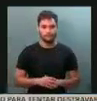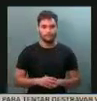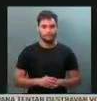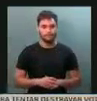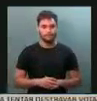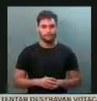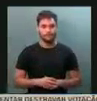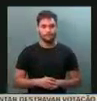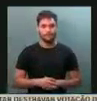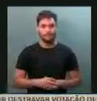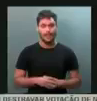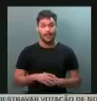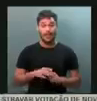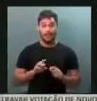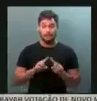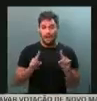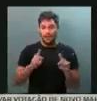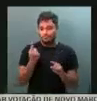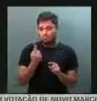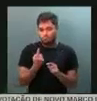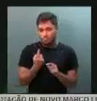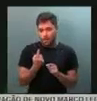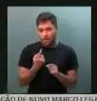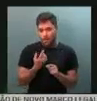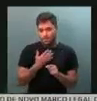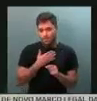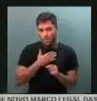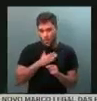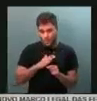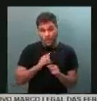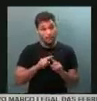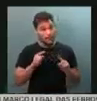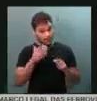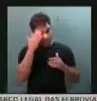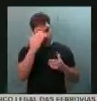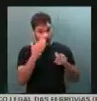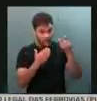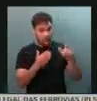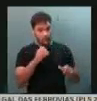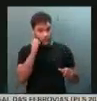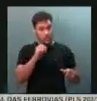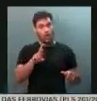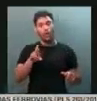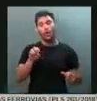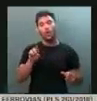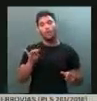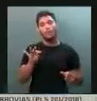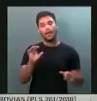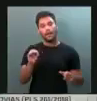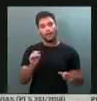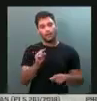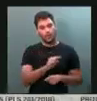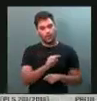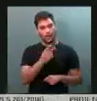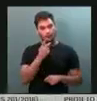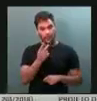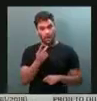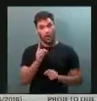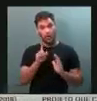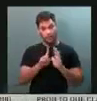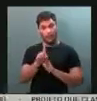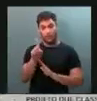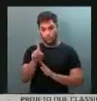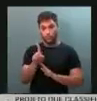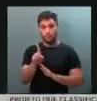só não tenha gostado, e agradeço ao senador Humberto Costa, que fez uma pergunta